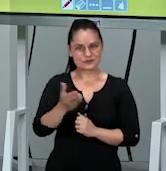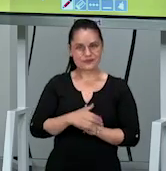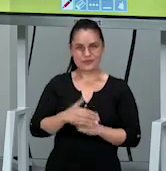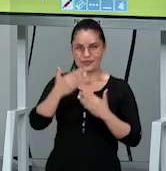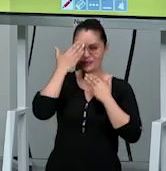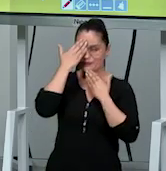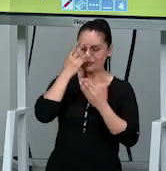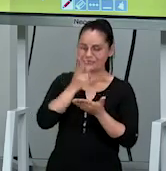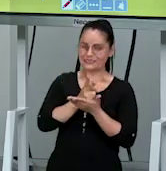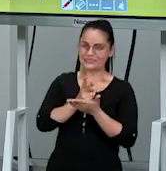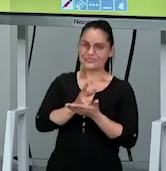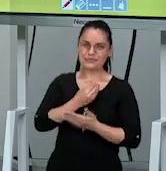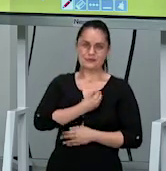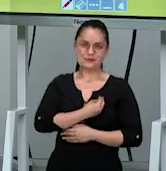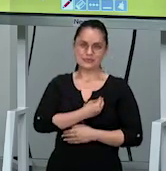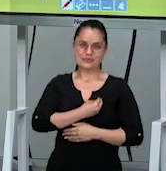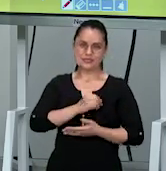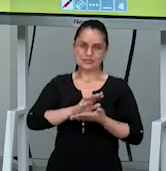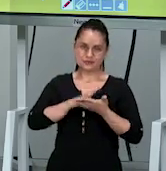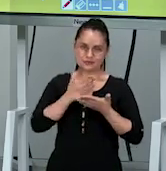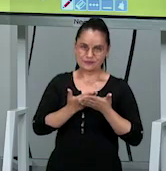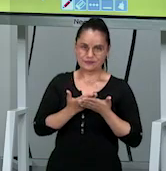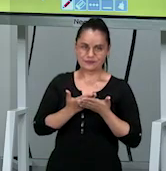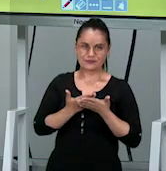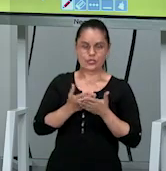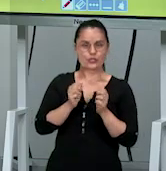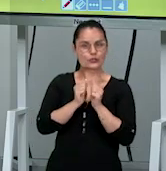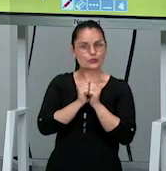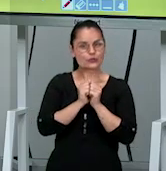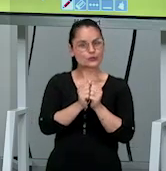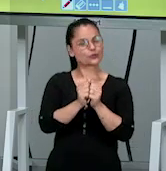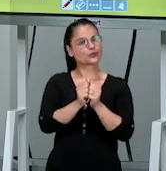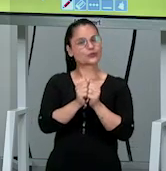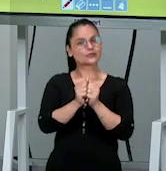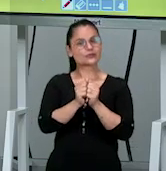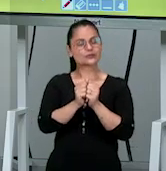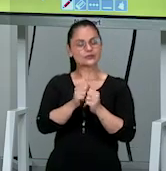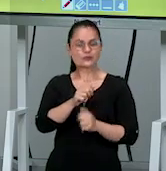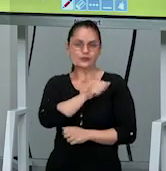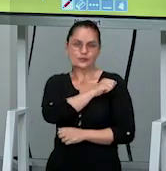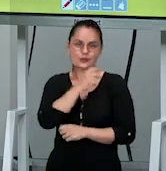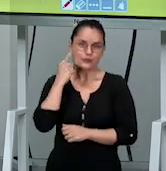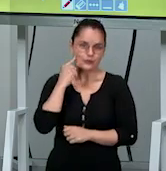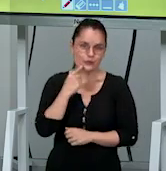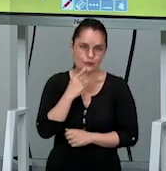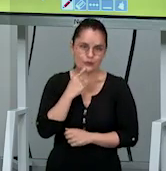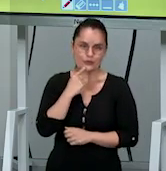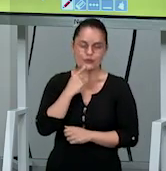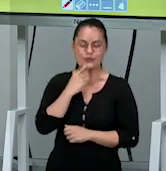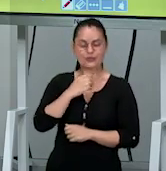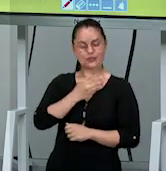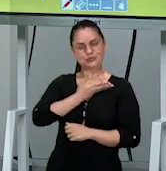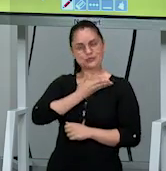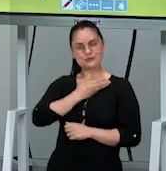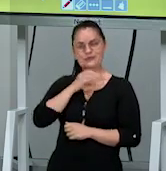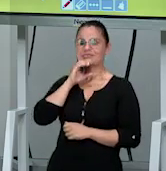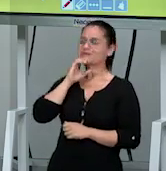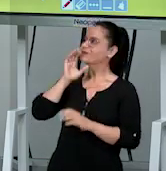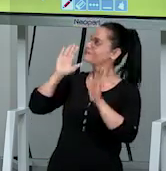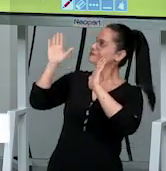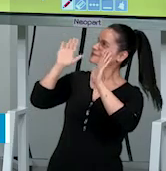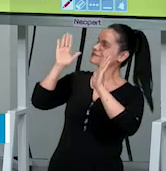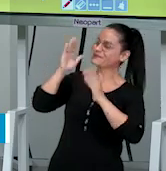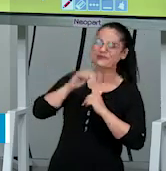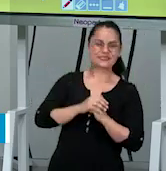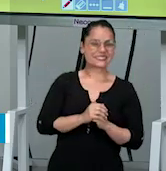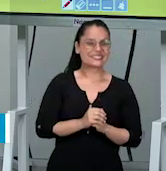Agradeço, como sempre, a presença dos nossos intérpretes, que estão sempre aqui nos ajudando, com os alunos surdos. A minha amiga Carla, o meu muito obrigado desde